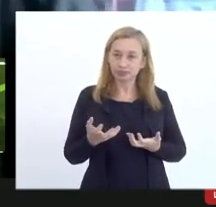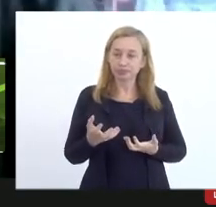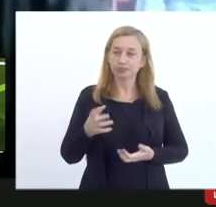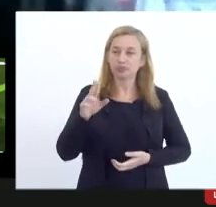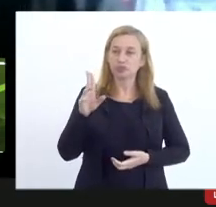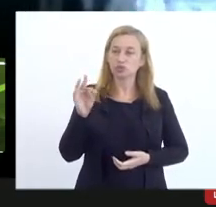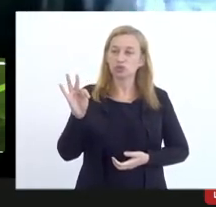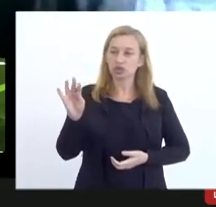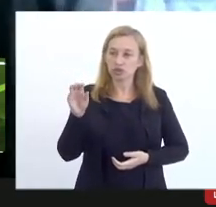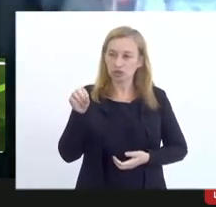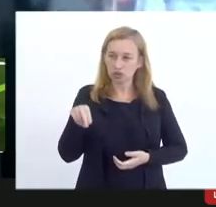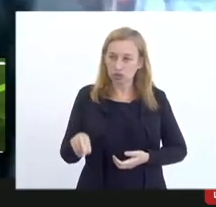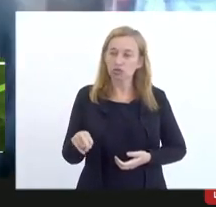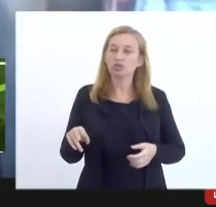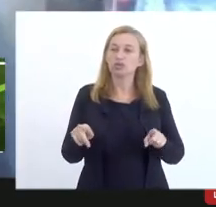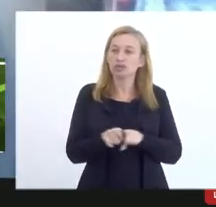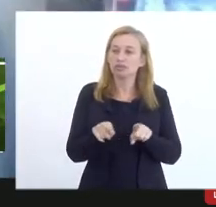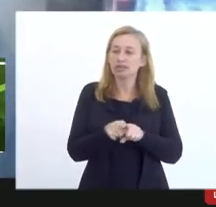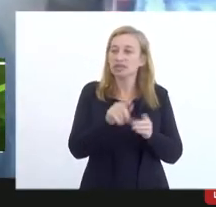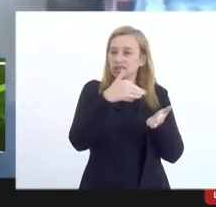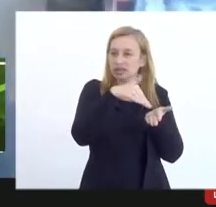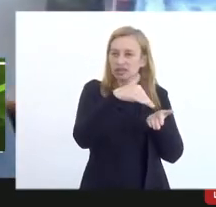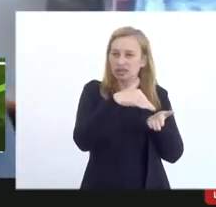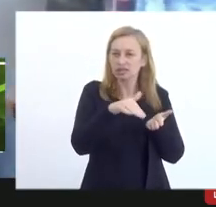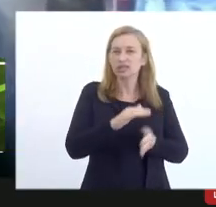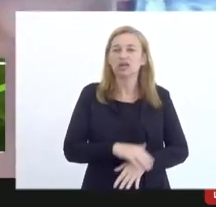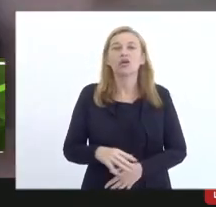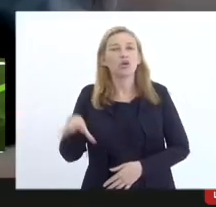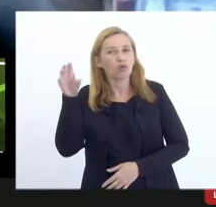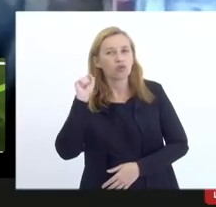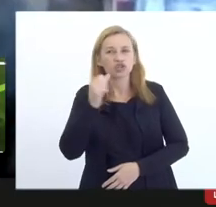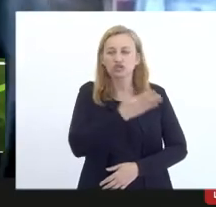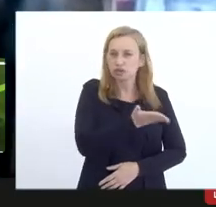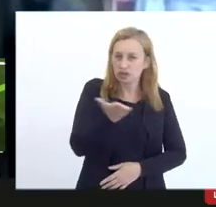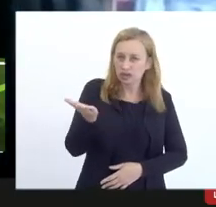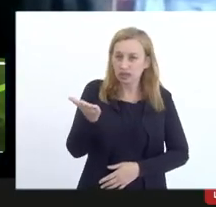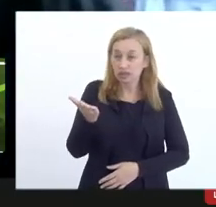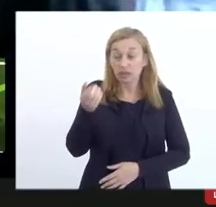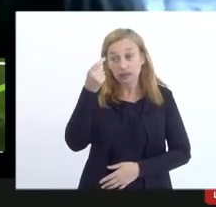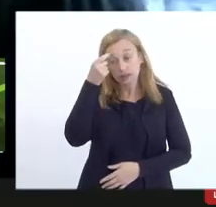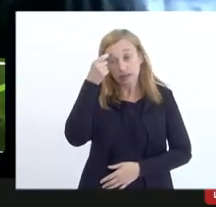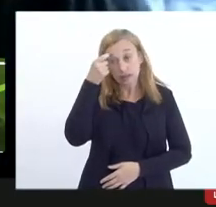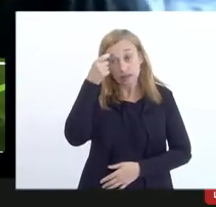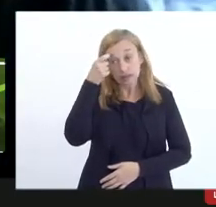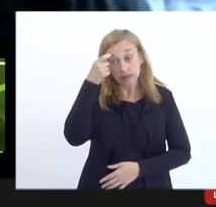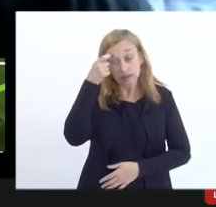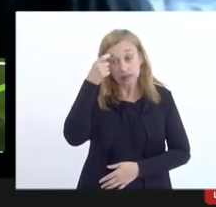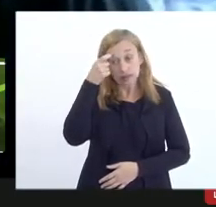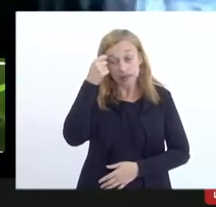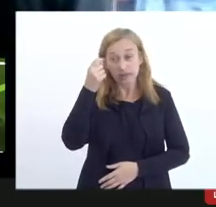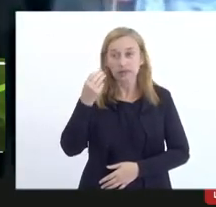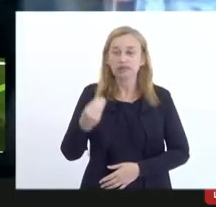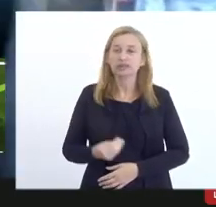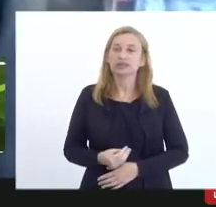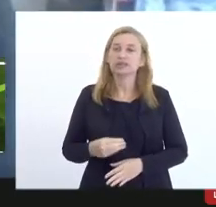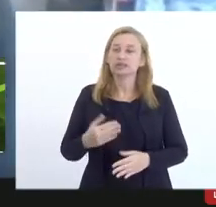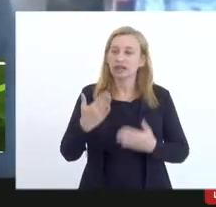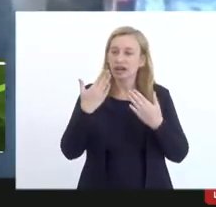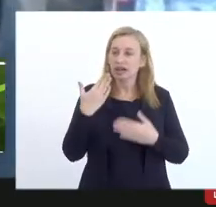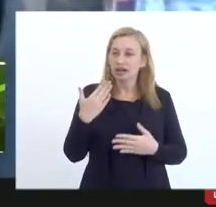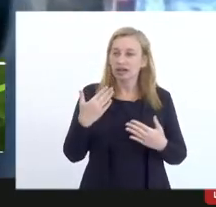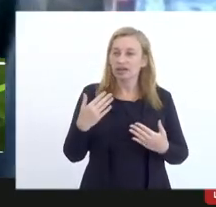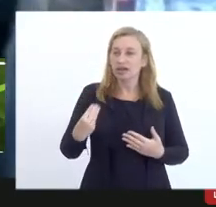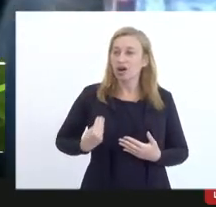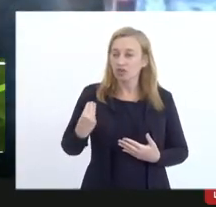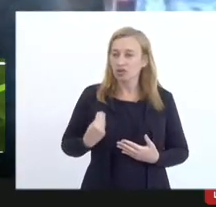Whindersson e secretaria, ouvir de vocês, ao vivo e a cores e na frente de todos, o seguinte,